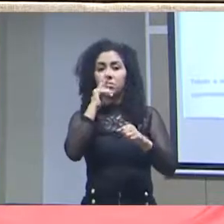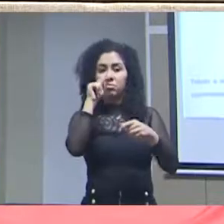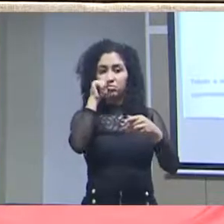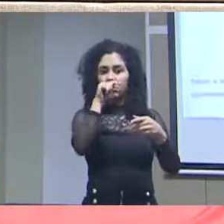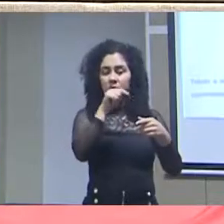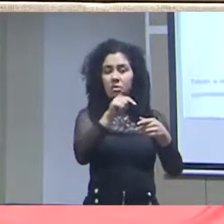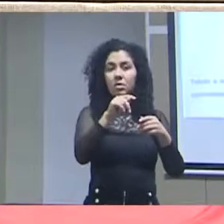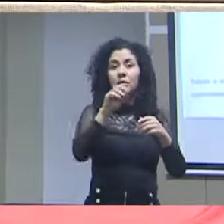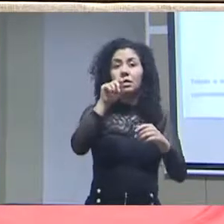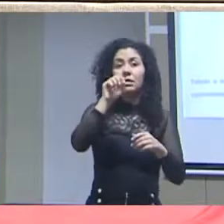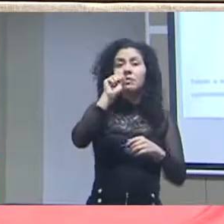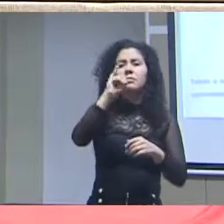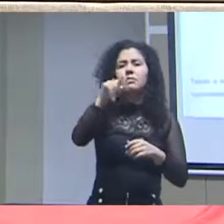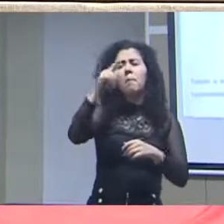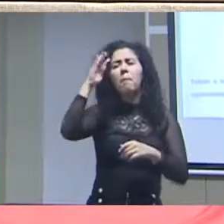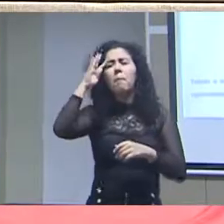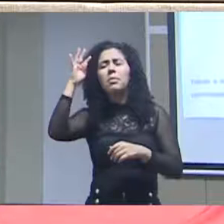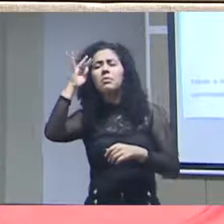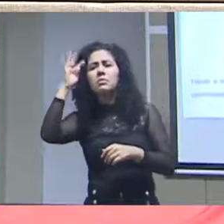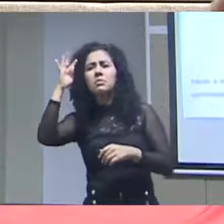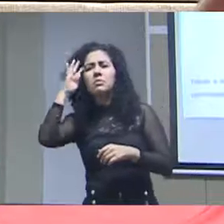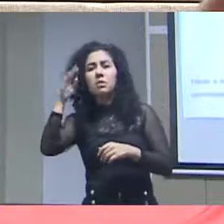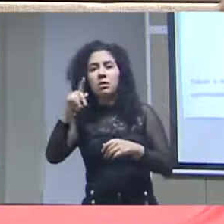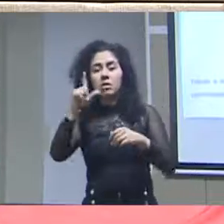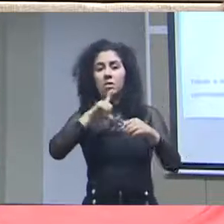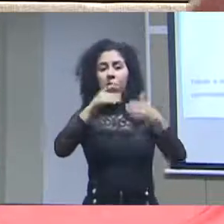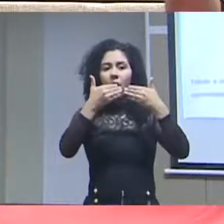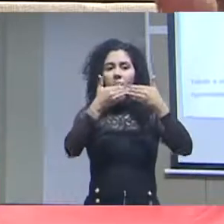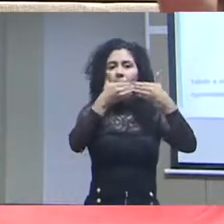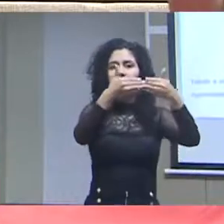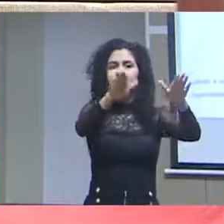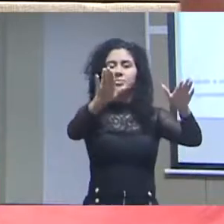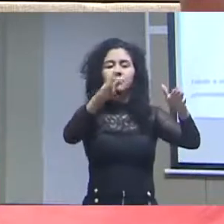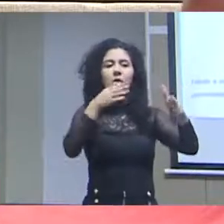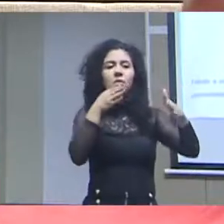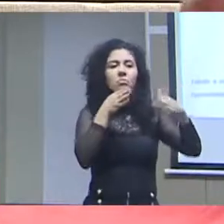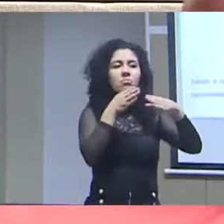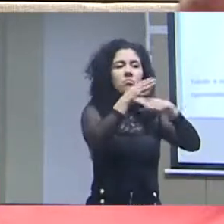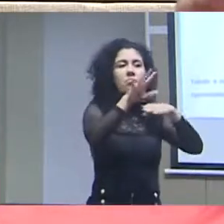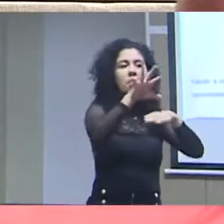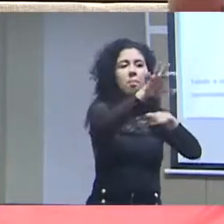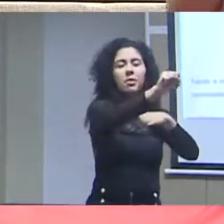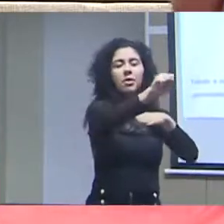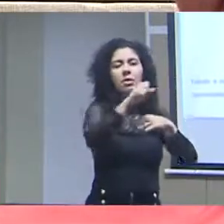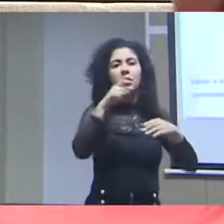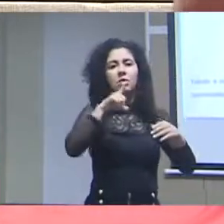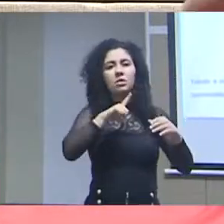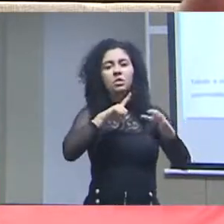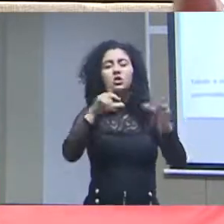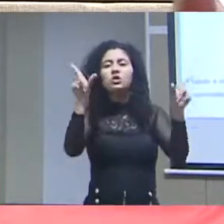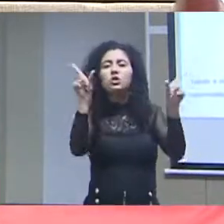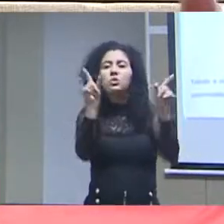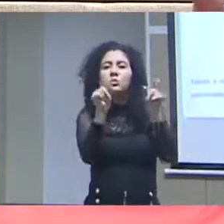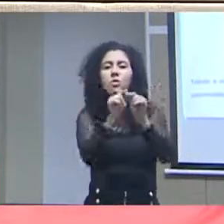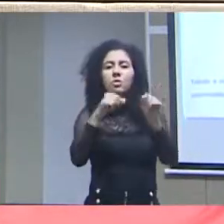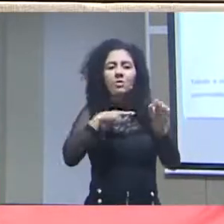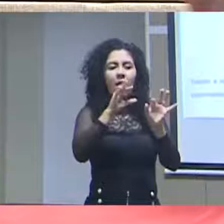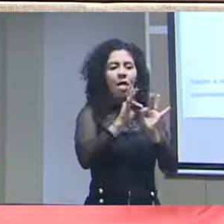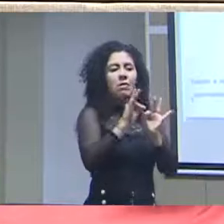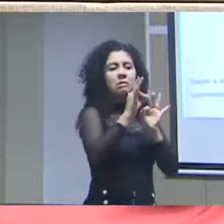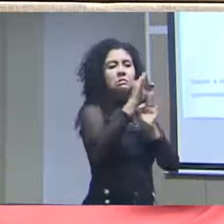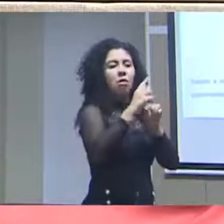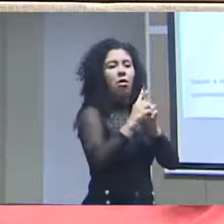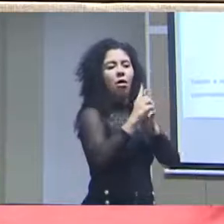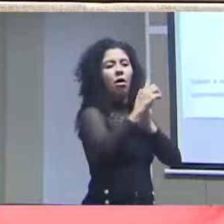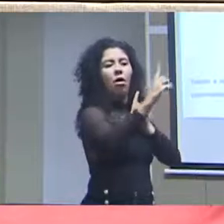elemento, caso isso seja pensado somente na disponibilização do acesso, como um elemento que, ao invés de diminuir as distâncias entre os